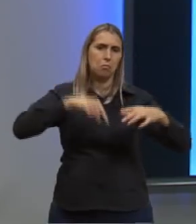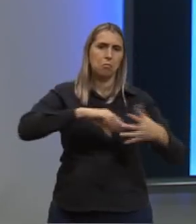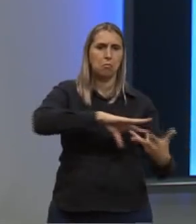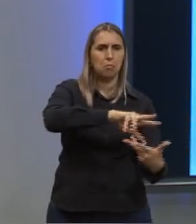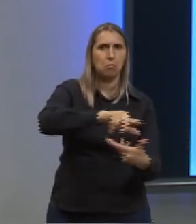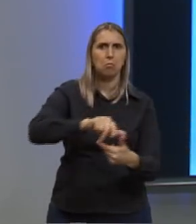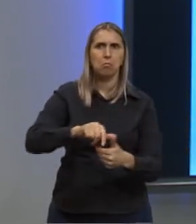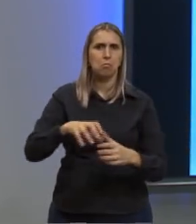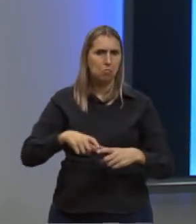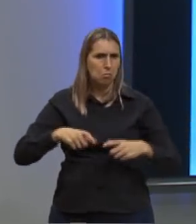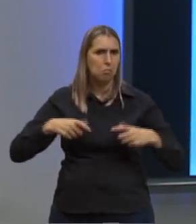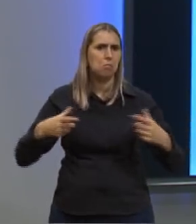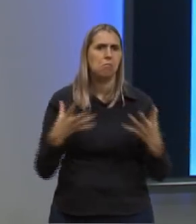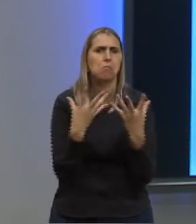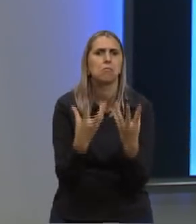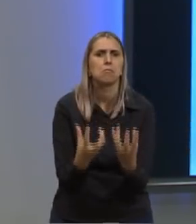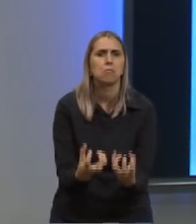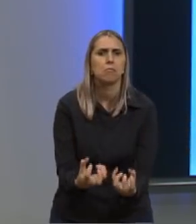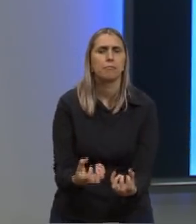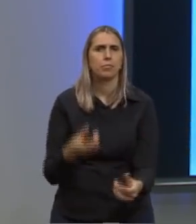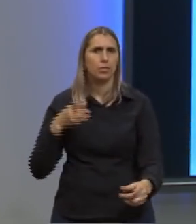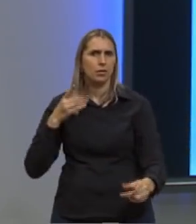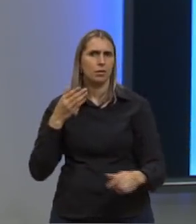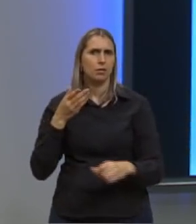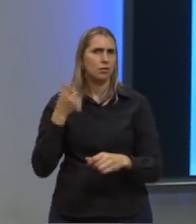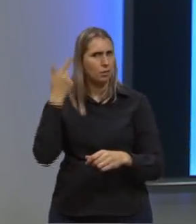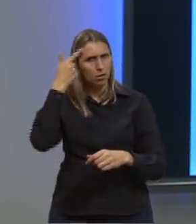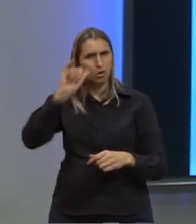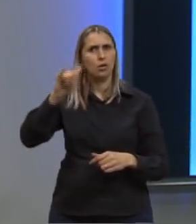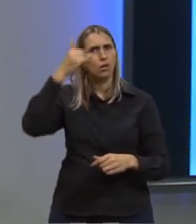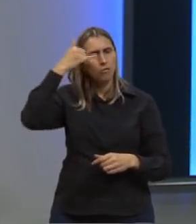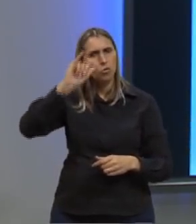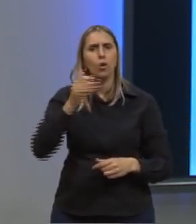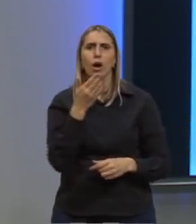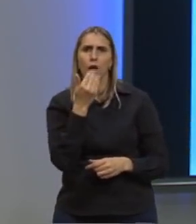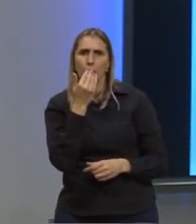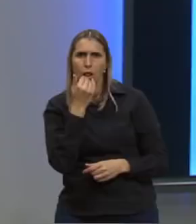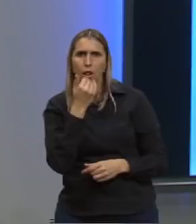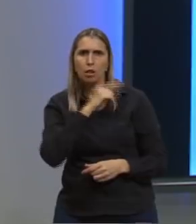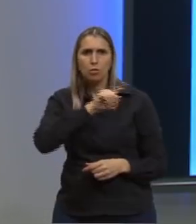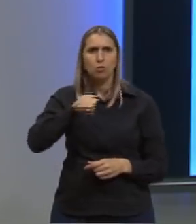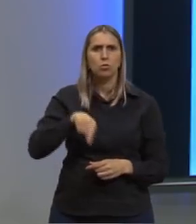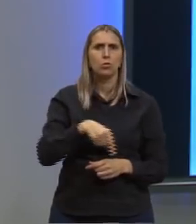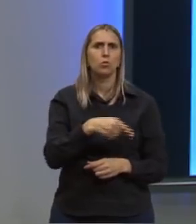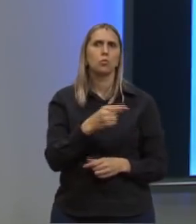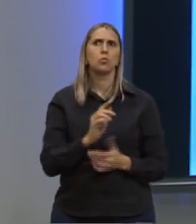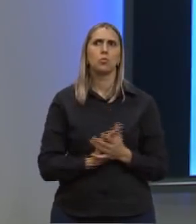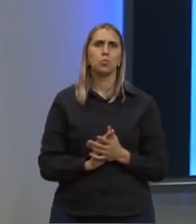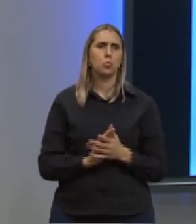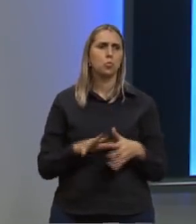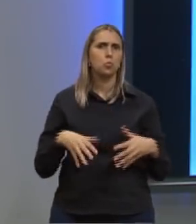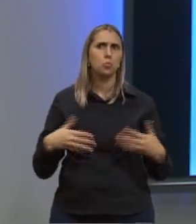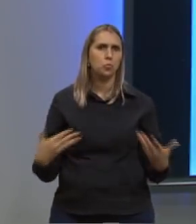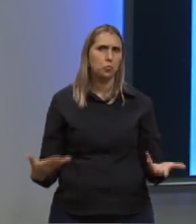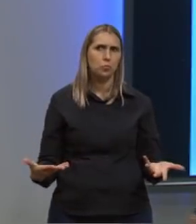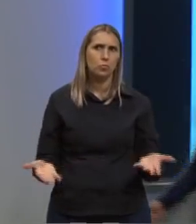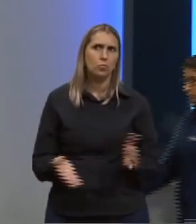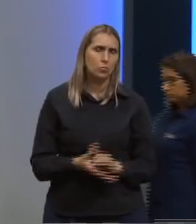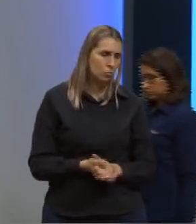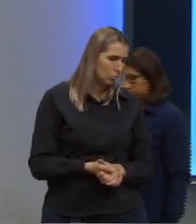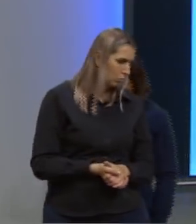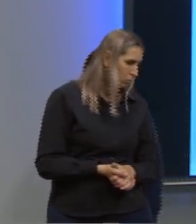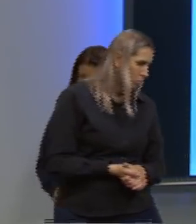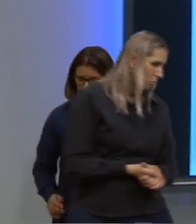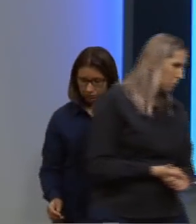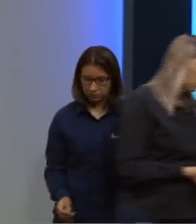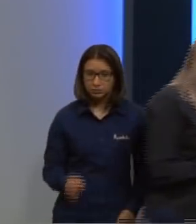causando uma grande seca, que impediu a retroalimentação do ciclo hidrológico. Então, essa